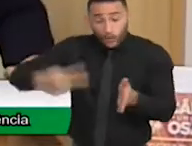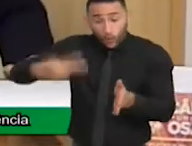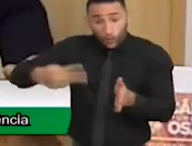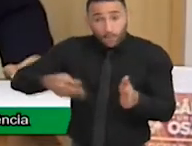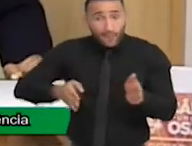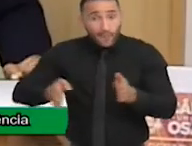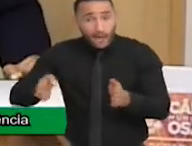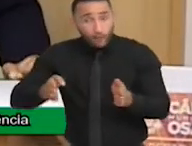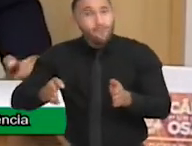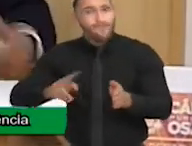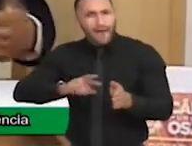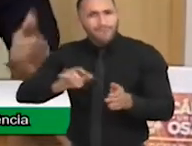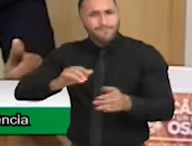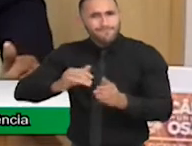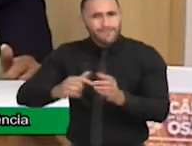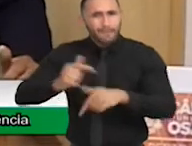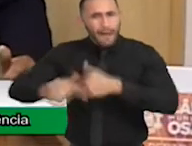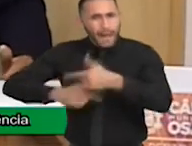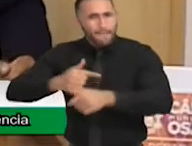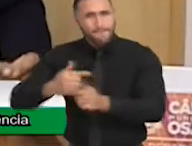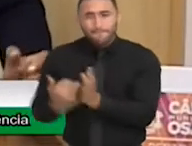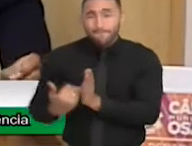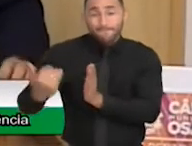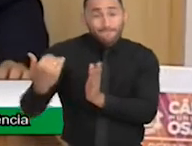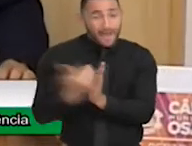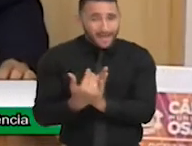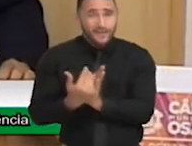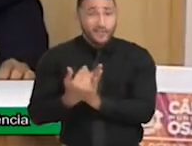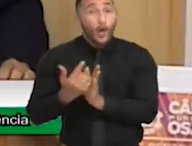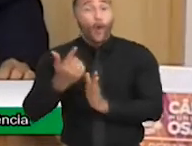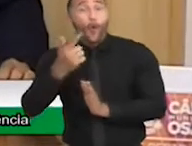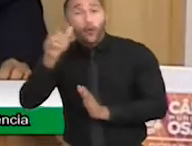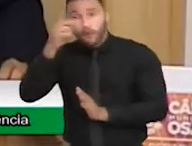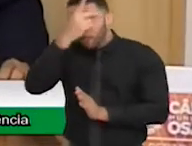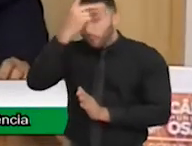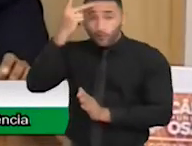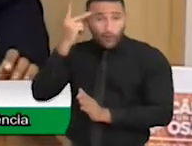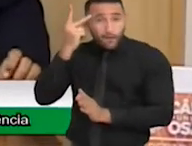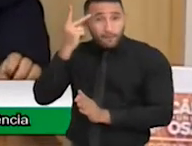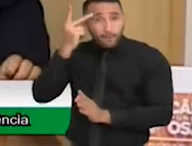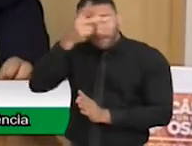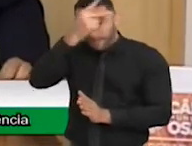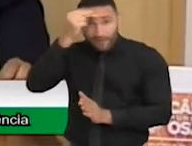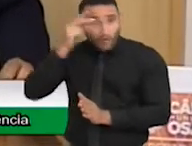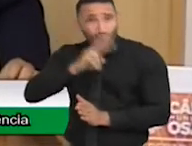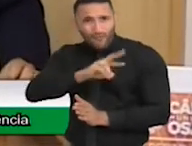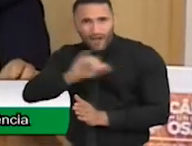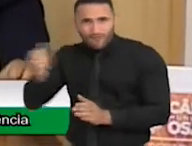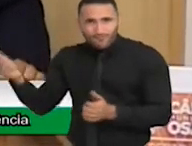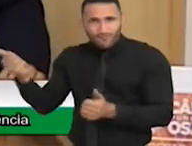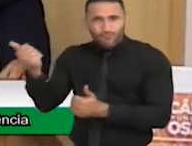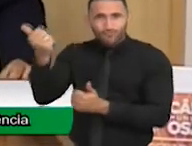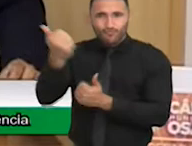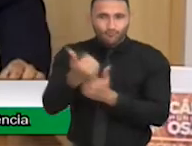para a cidade, para entregar a cidade para quem for ficar no lugar dele, pegar uma cidade já estruturada.